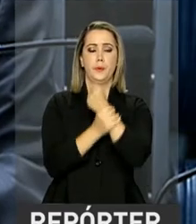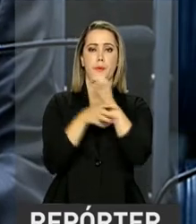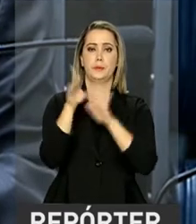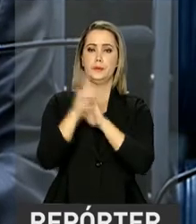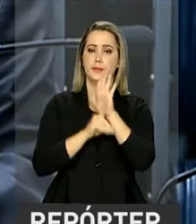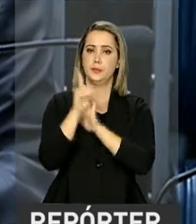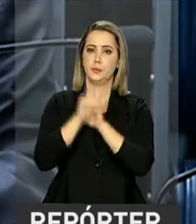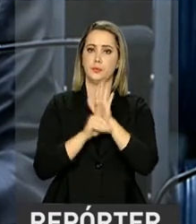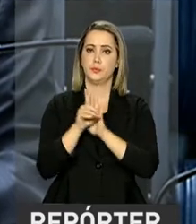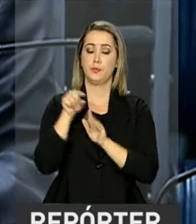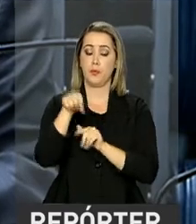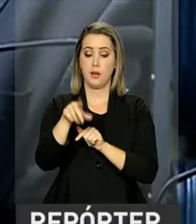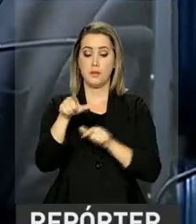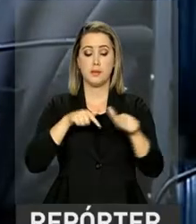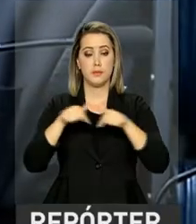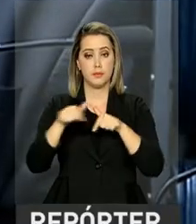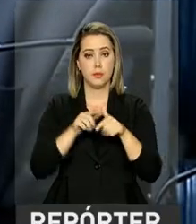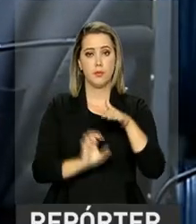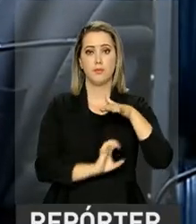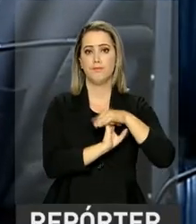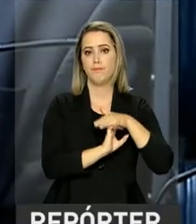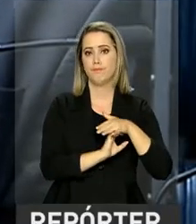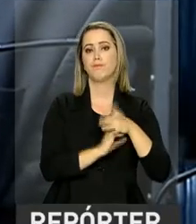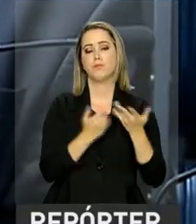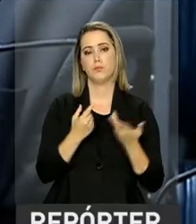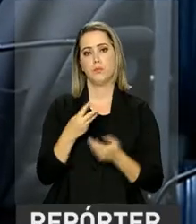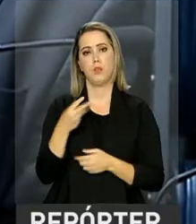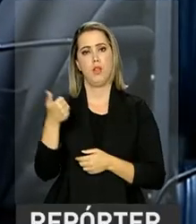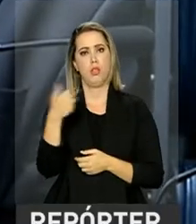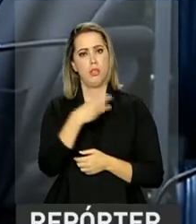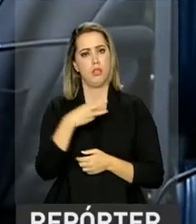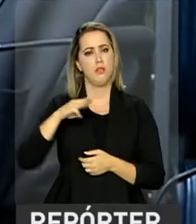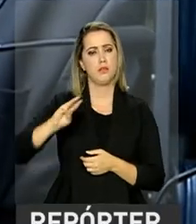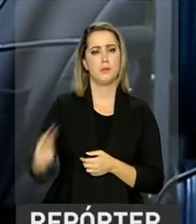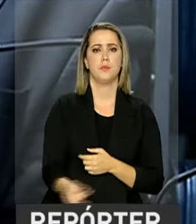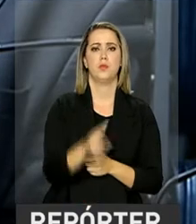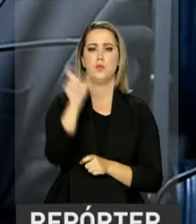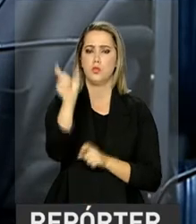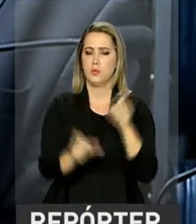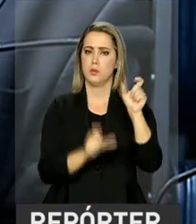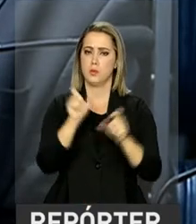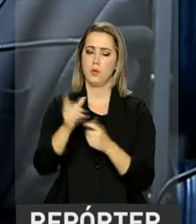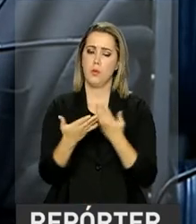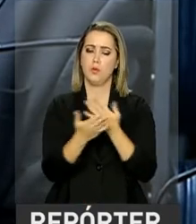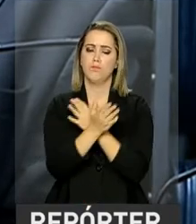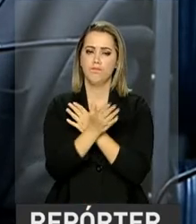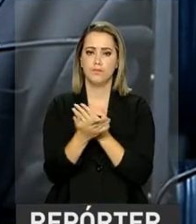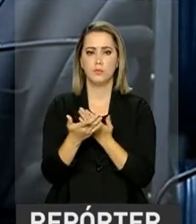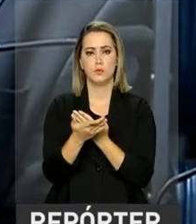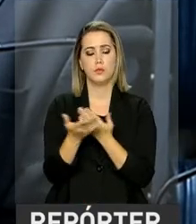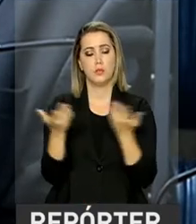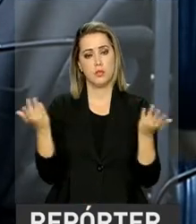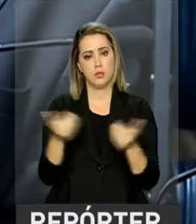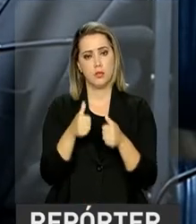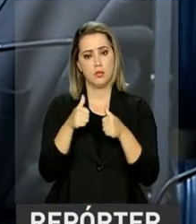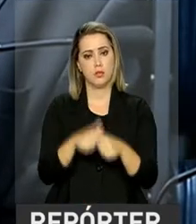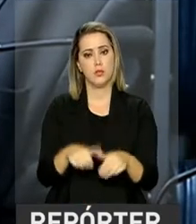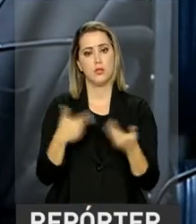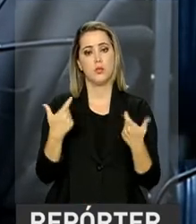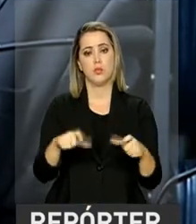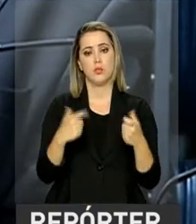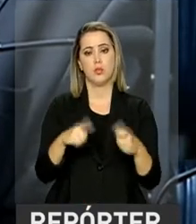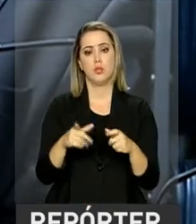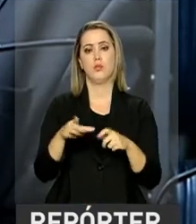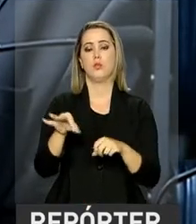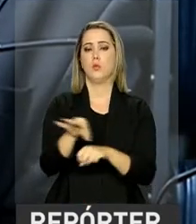trabalhador e empreendedor. É em nome desses 13 milhões, 14 milhões de brasileiros que não têm o endereço